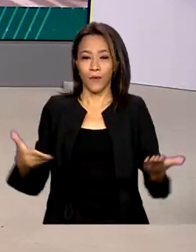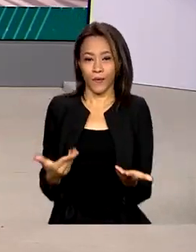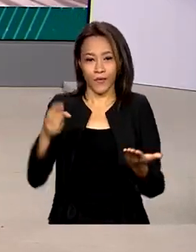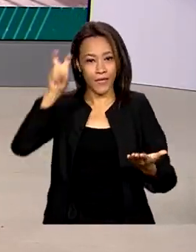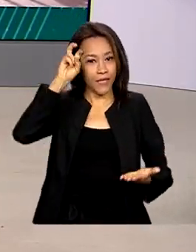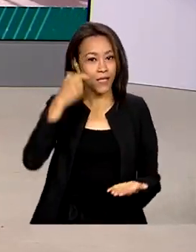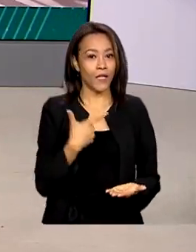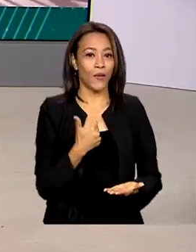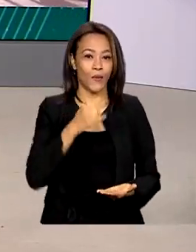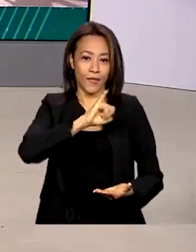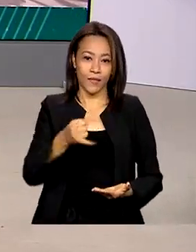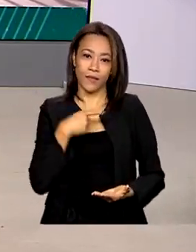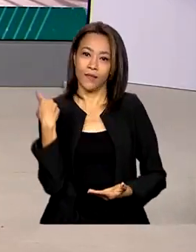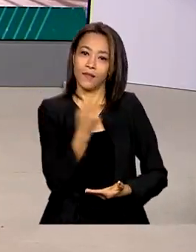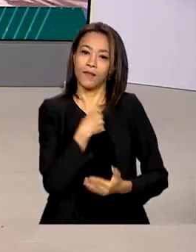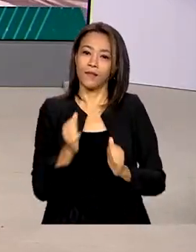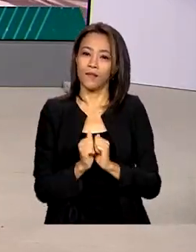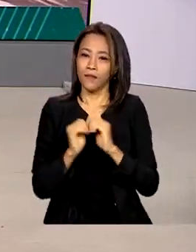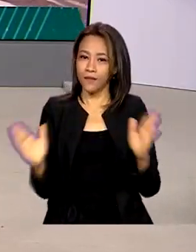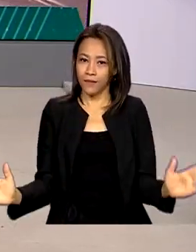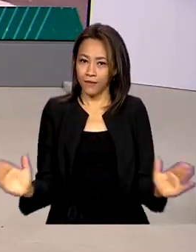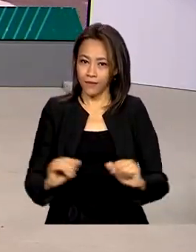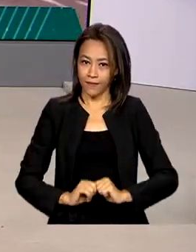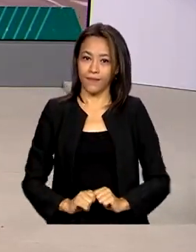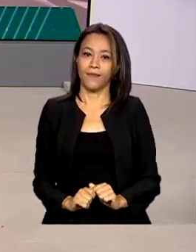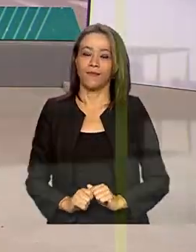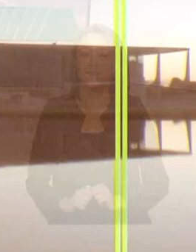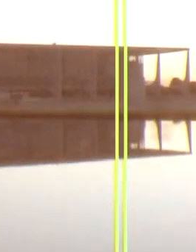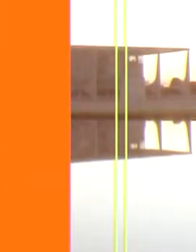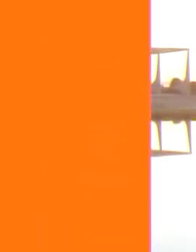12 de janeiro, o Brasil em Dia já está no ar.